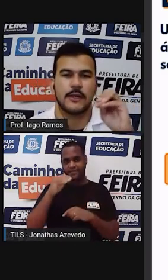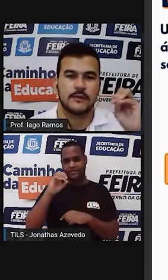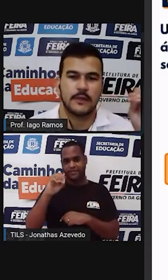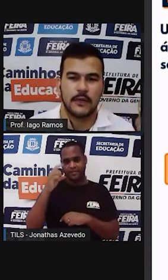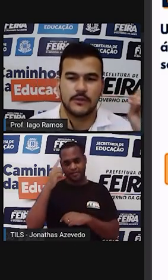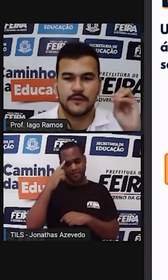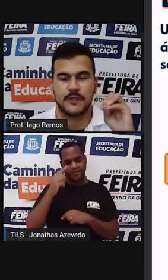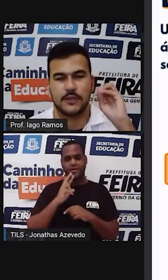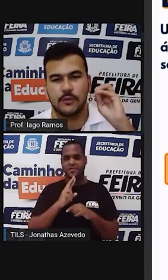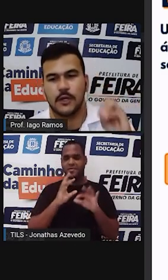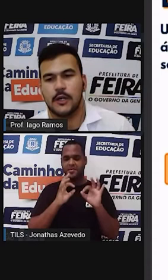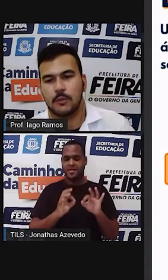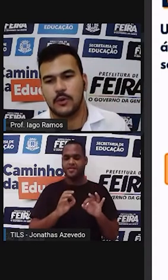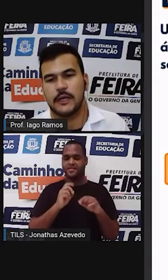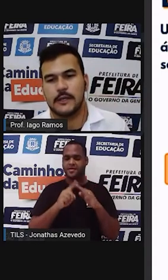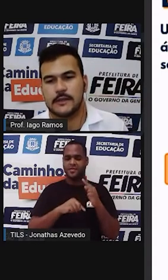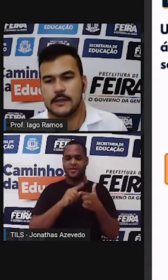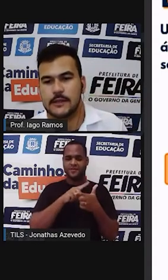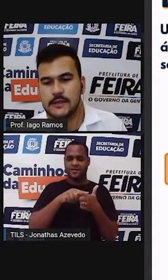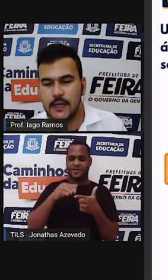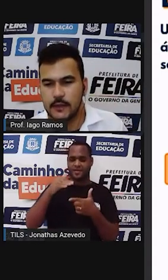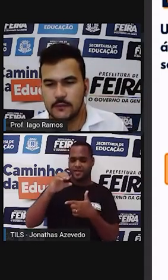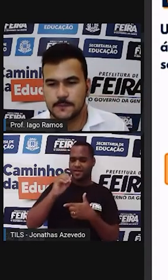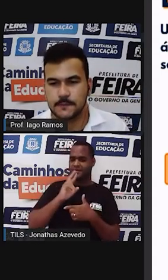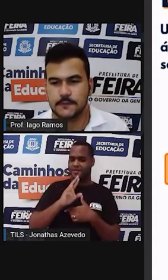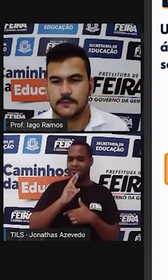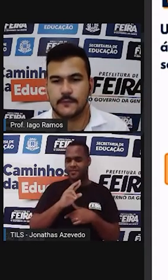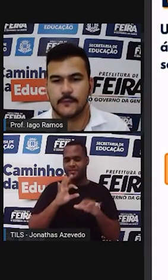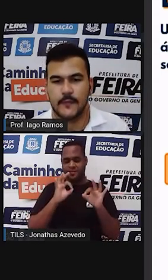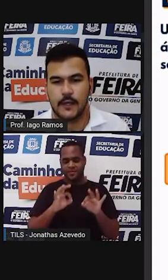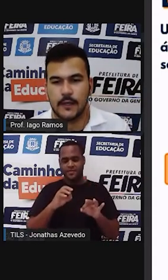depois o resultado dividido por 10, certo?